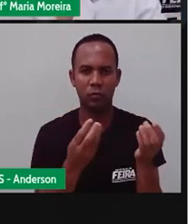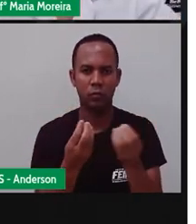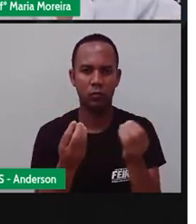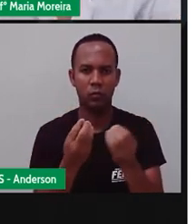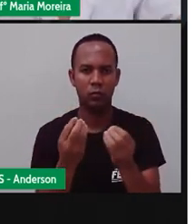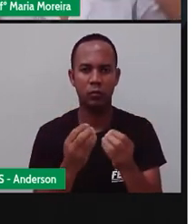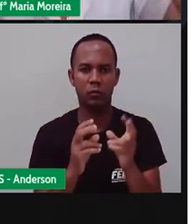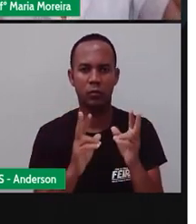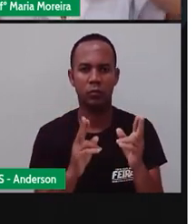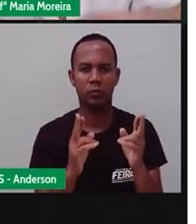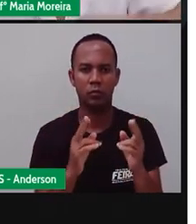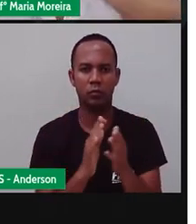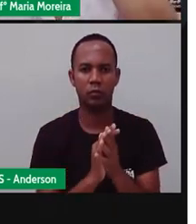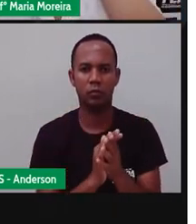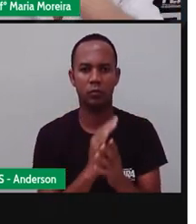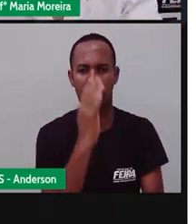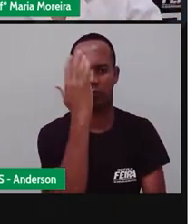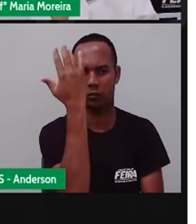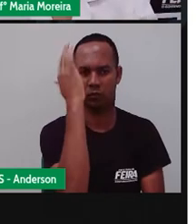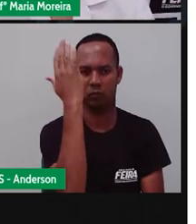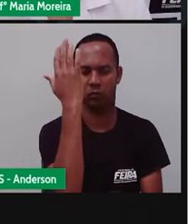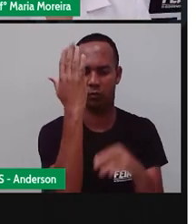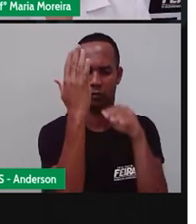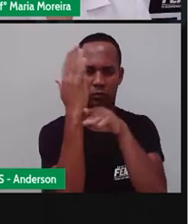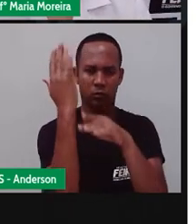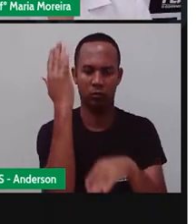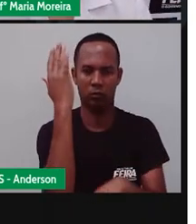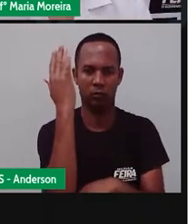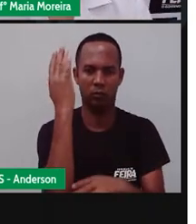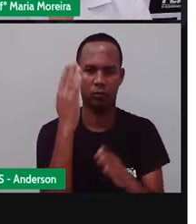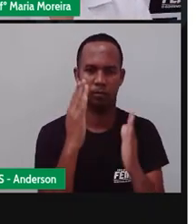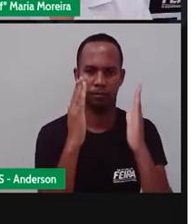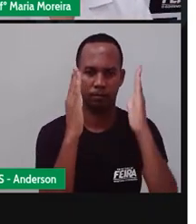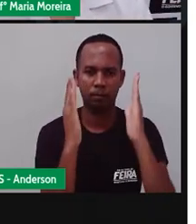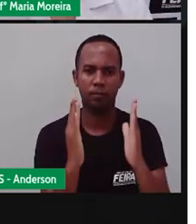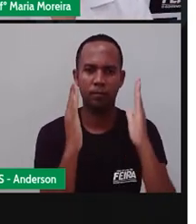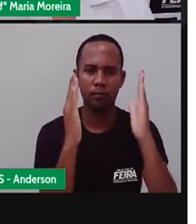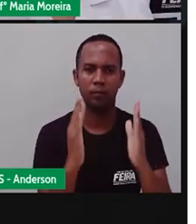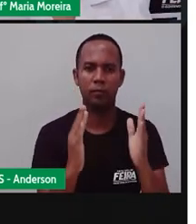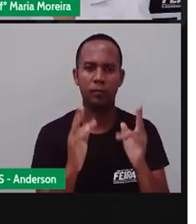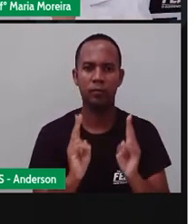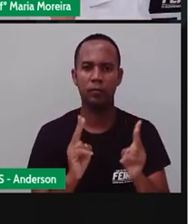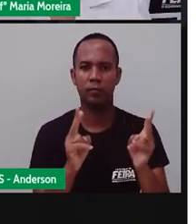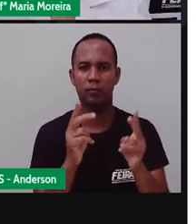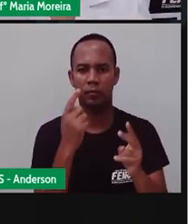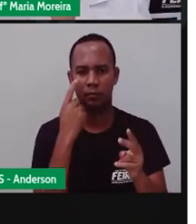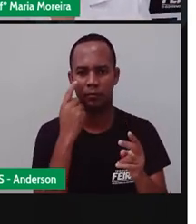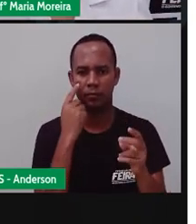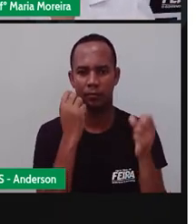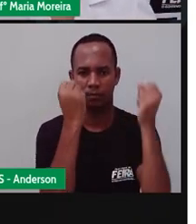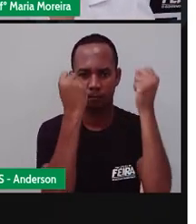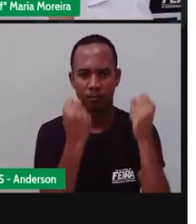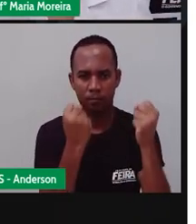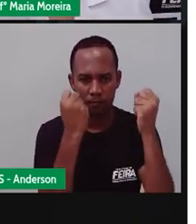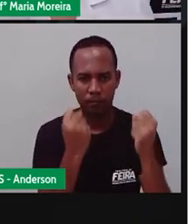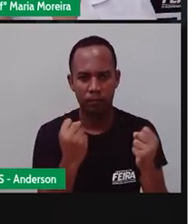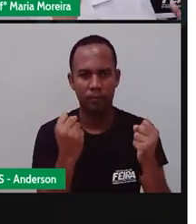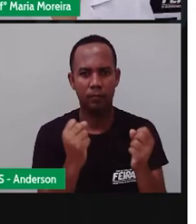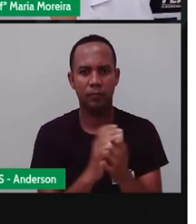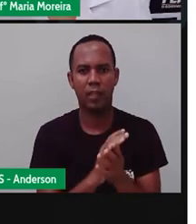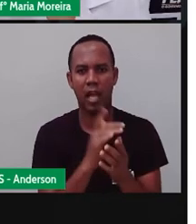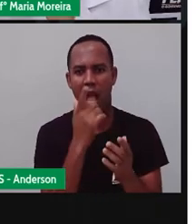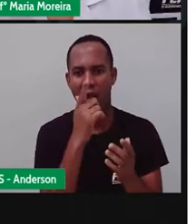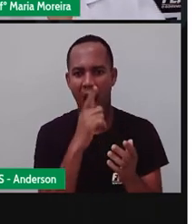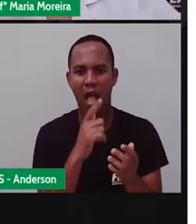Espécie de quê? madeiras que sustentam essas casas. E aí, obviamente, elas são bem presas porque, para que a correnteza do